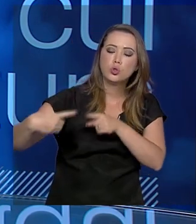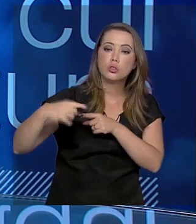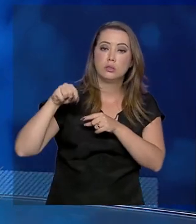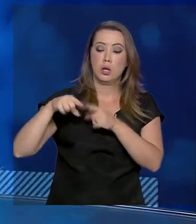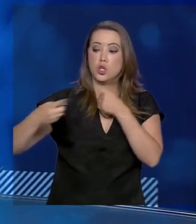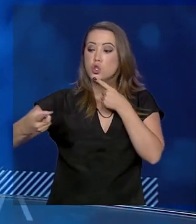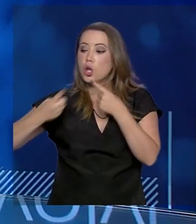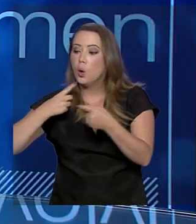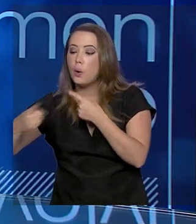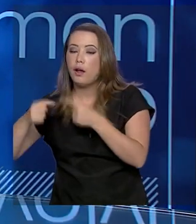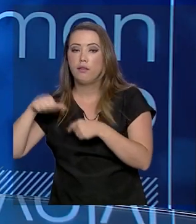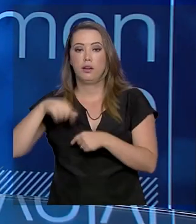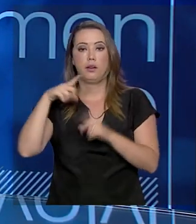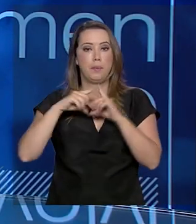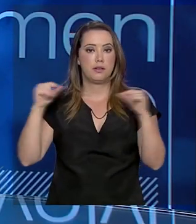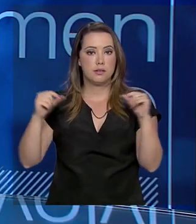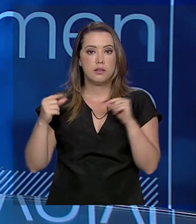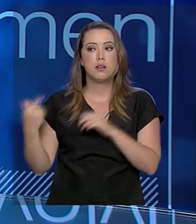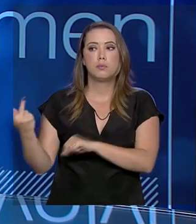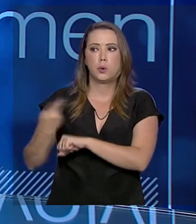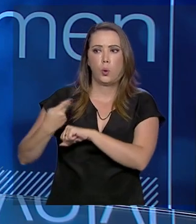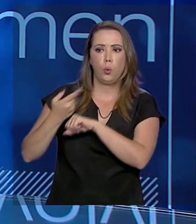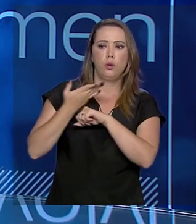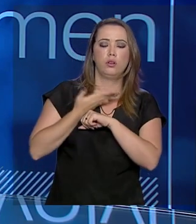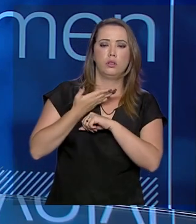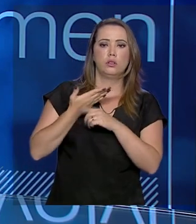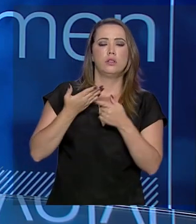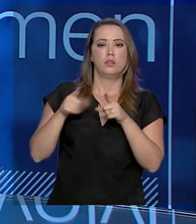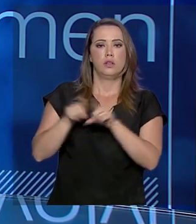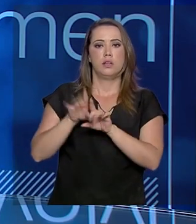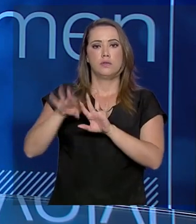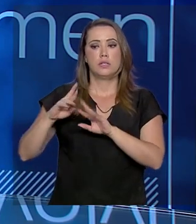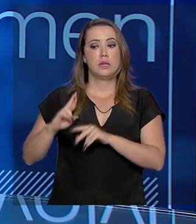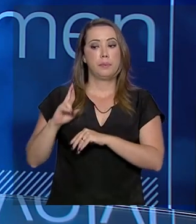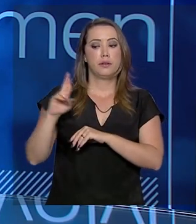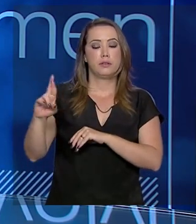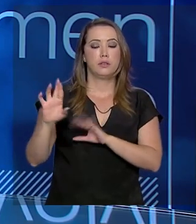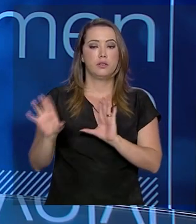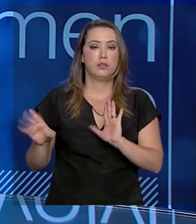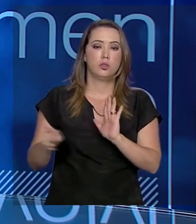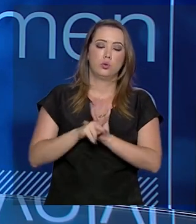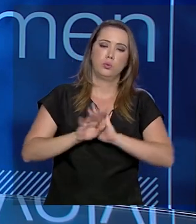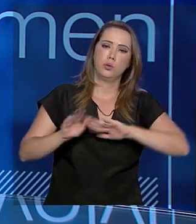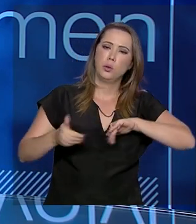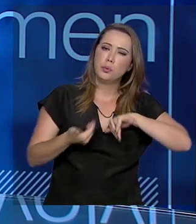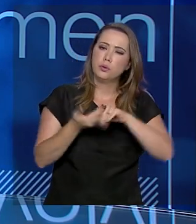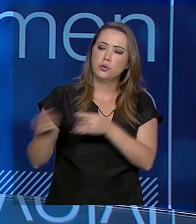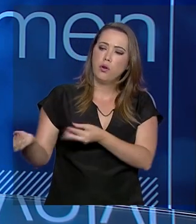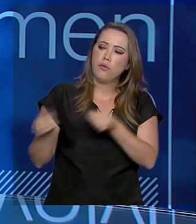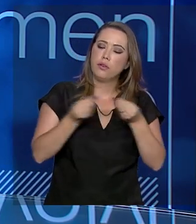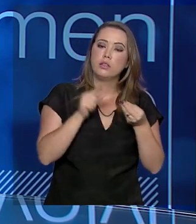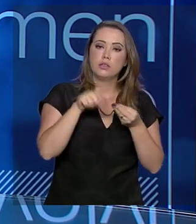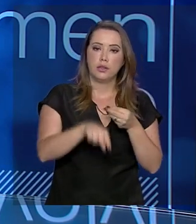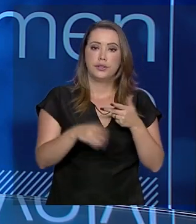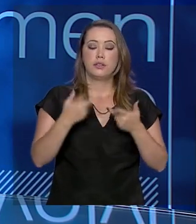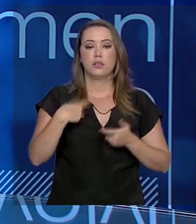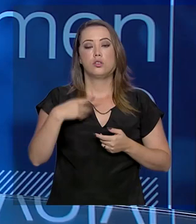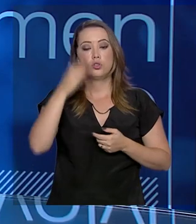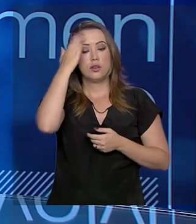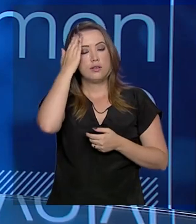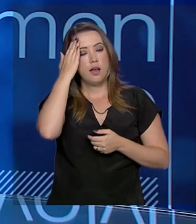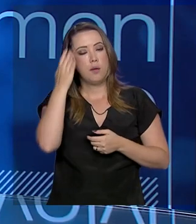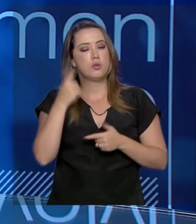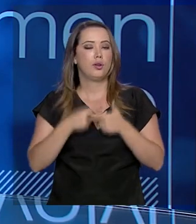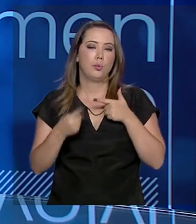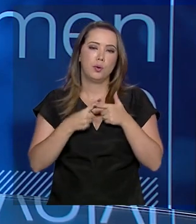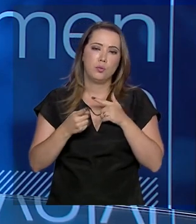em Brasília, eles vêm nos procurar, inclusive alguns representantes do Congresso, deputados, vêm nos trazer essa demanda, que nós já temos bastante ciência,